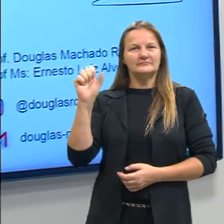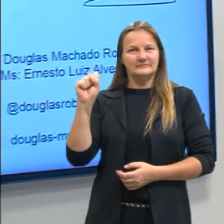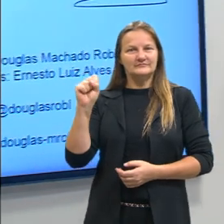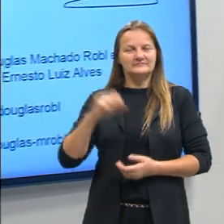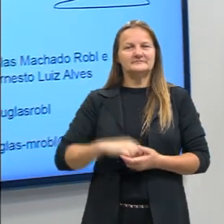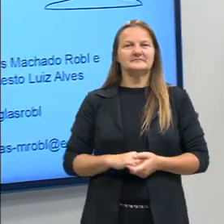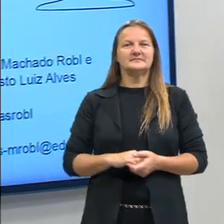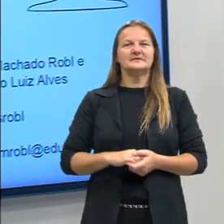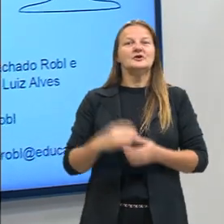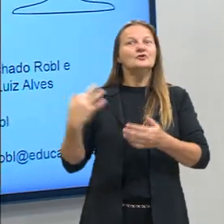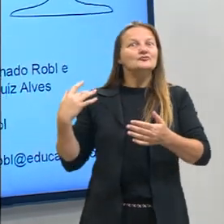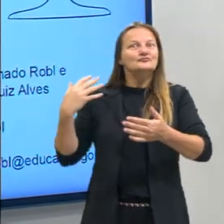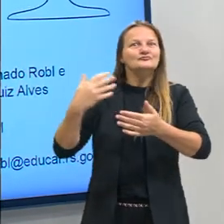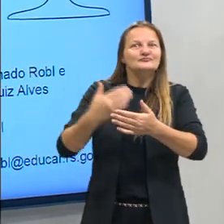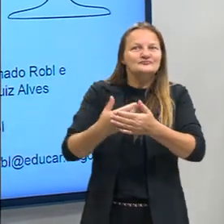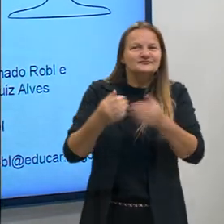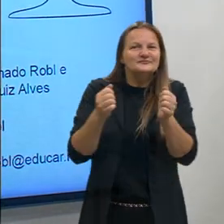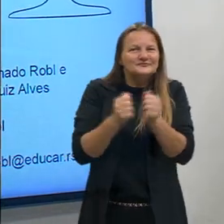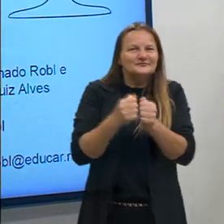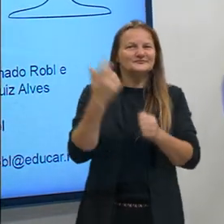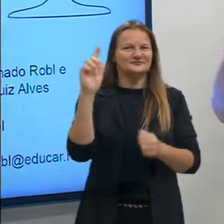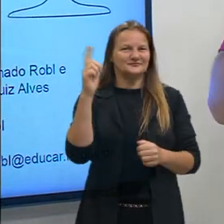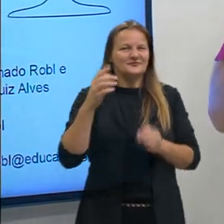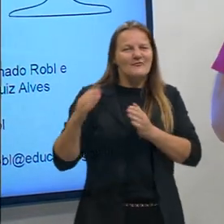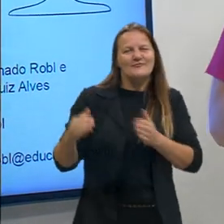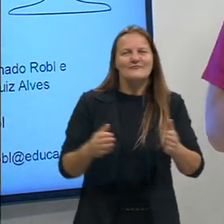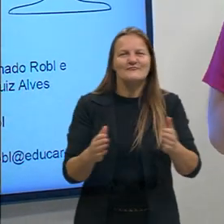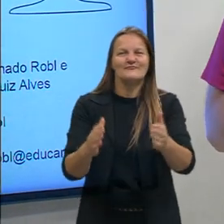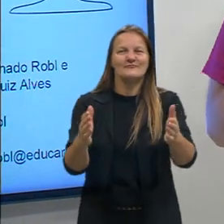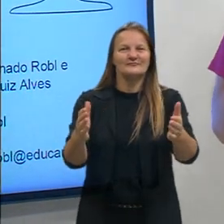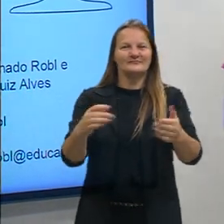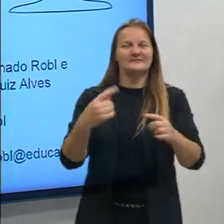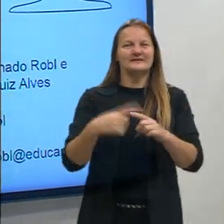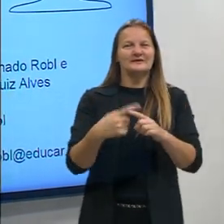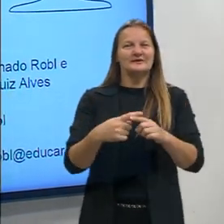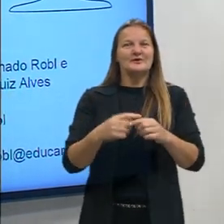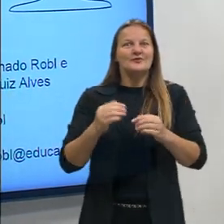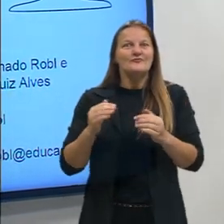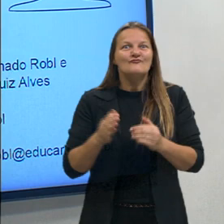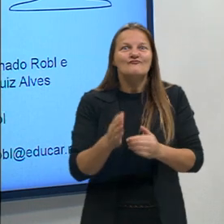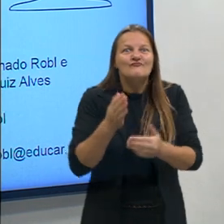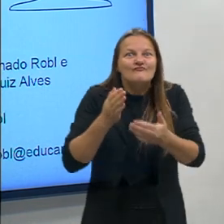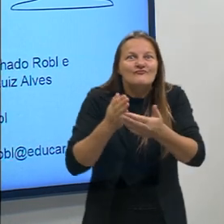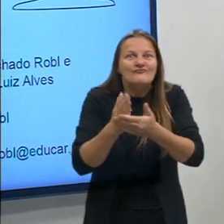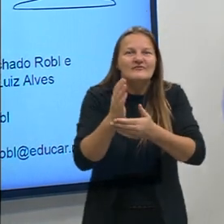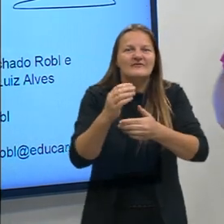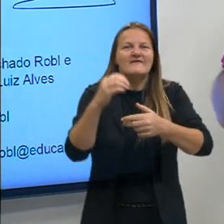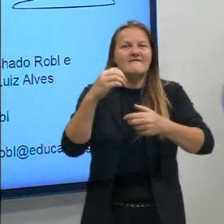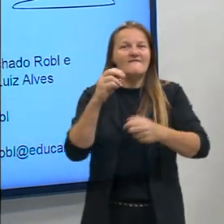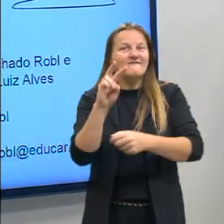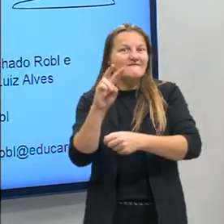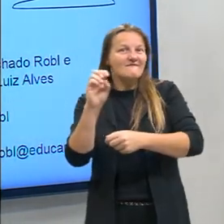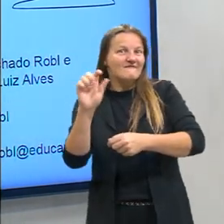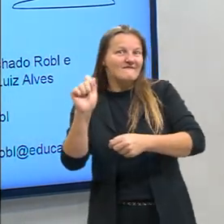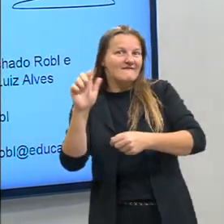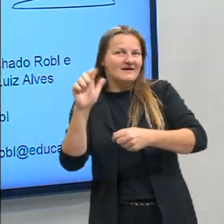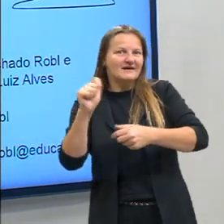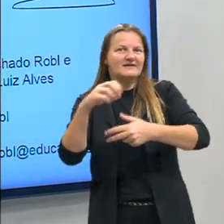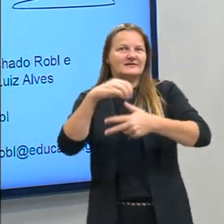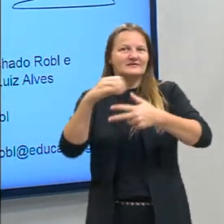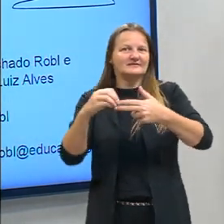já estamos aí algum tempo com a nossa caminhada aí rumo à tua vaga, certo? Sou um homem de 1